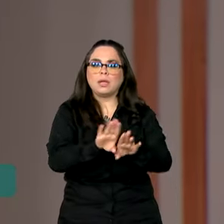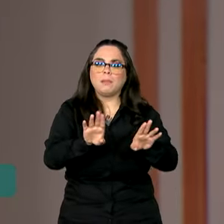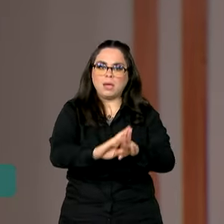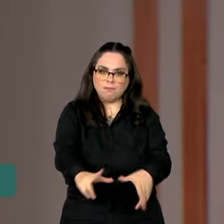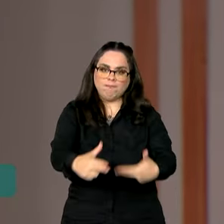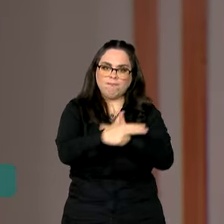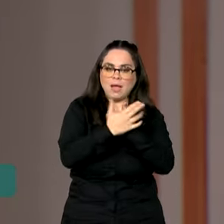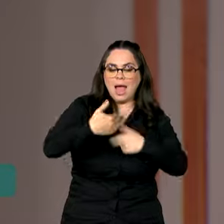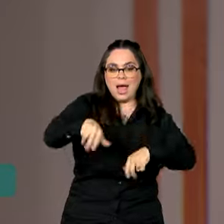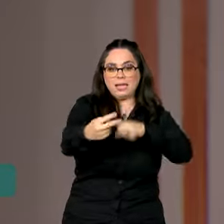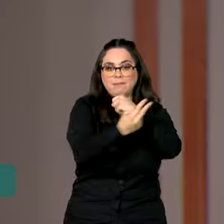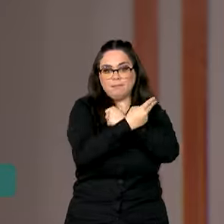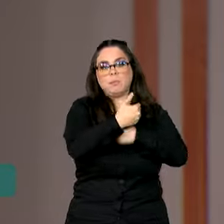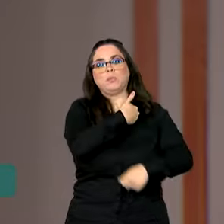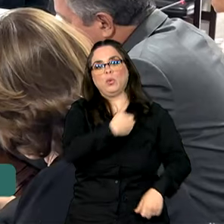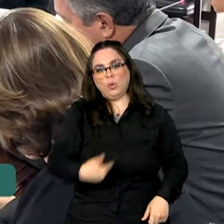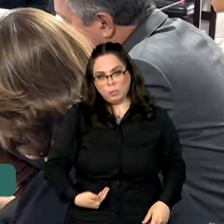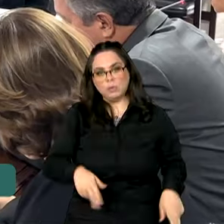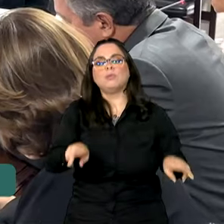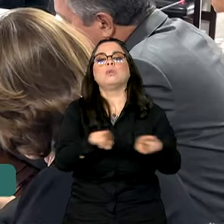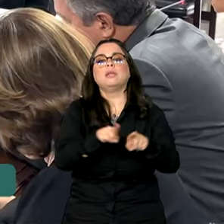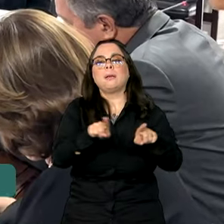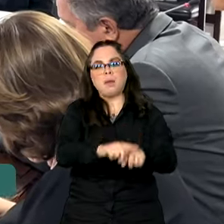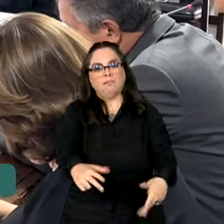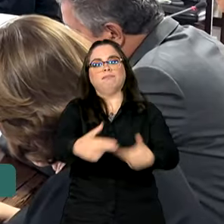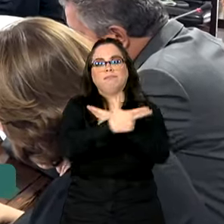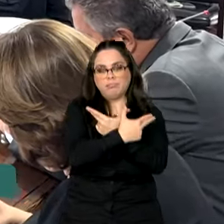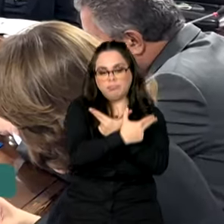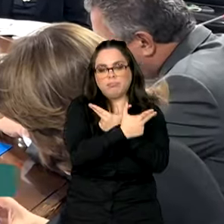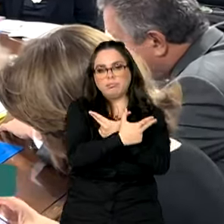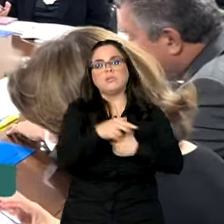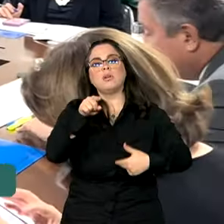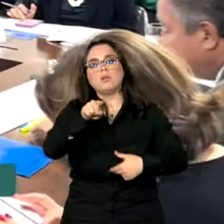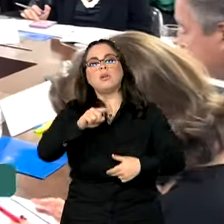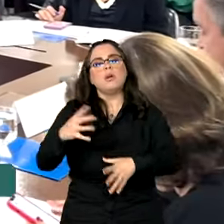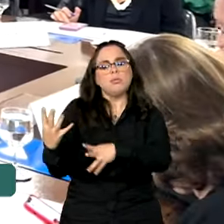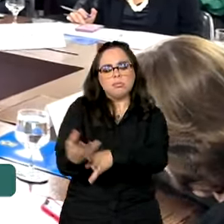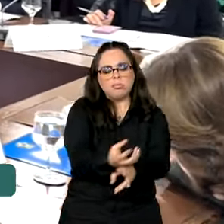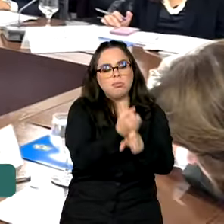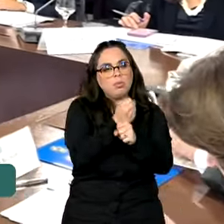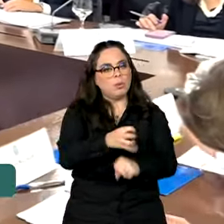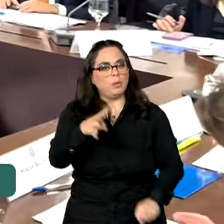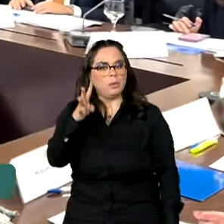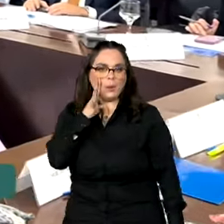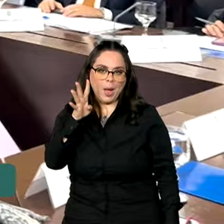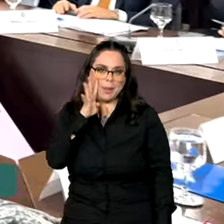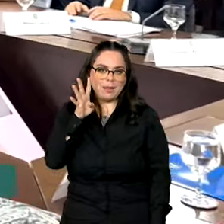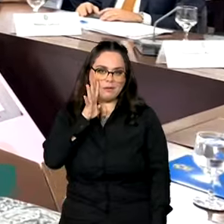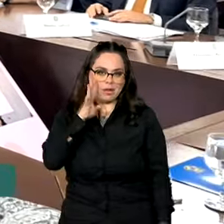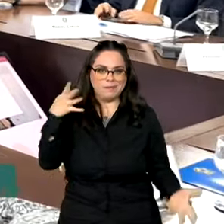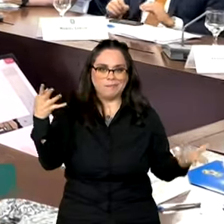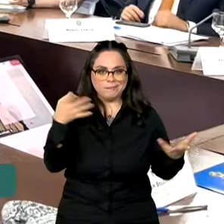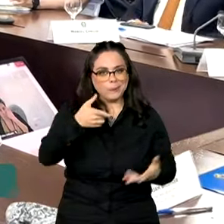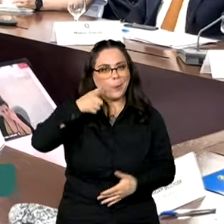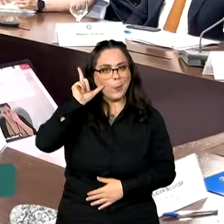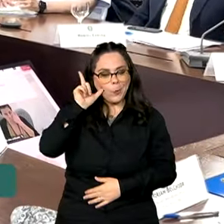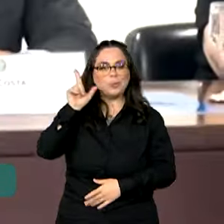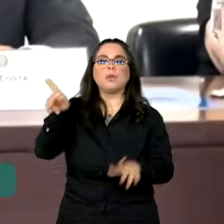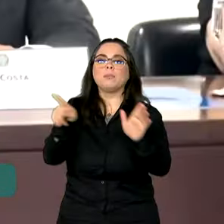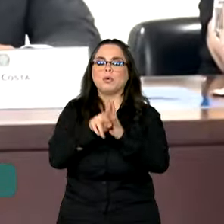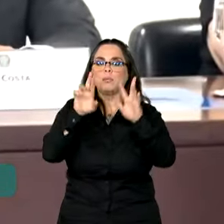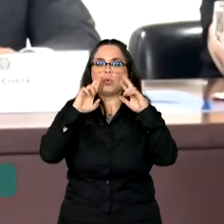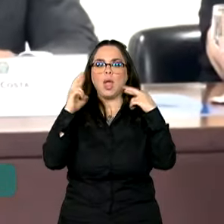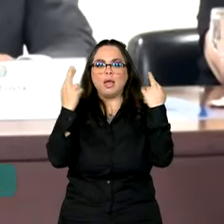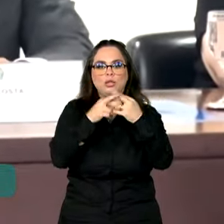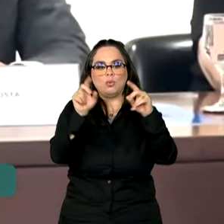Nacional de Segurança Pública e das Forças Armadas. Os números foram atualizados nesta quarta-feira, durante uma reunião da Sala